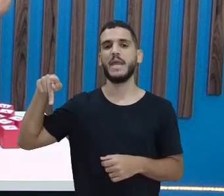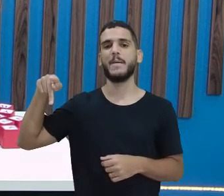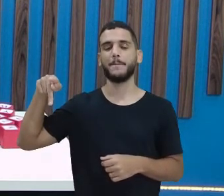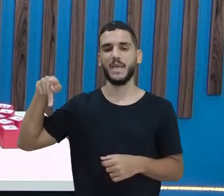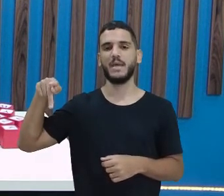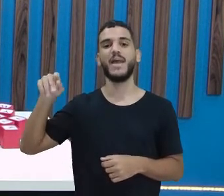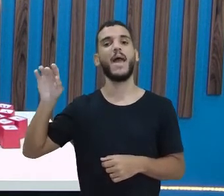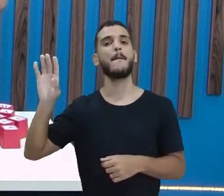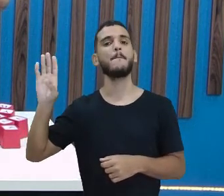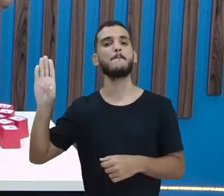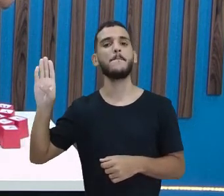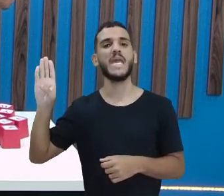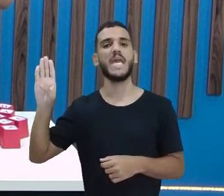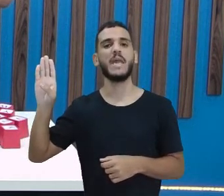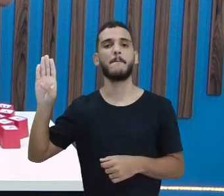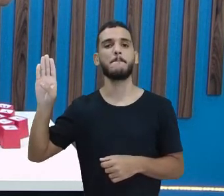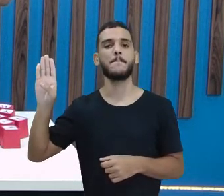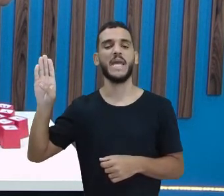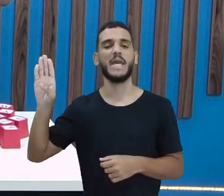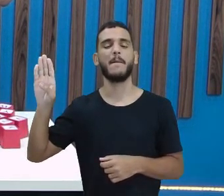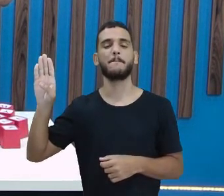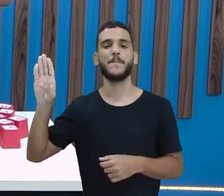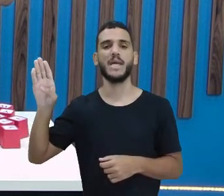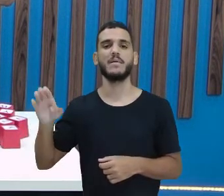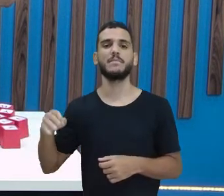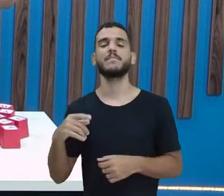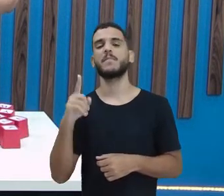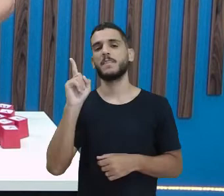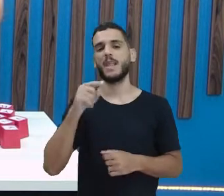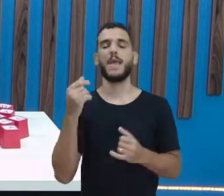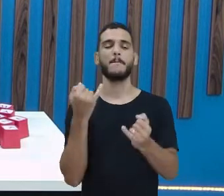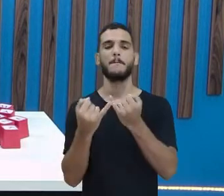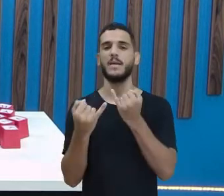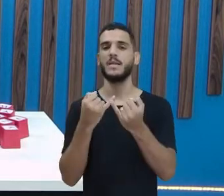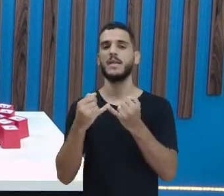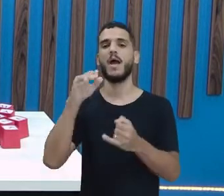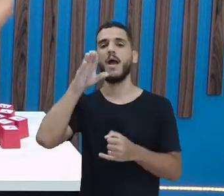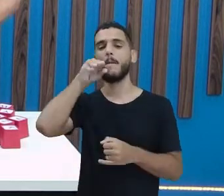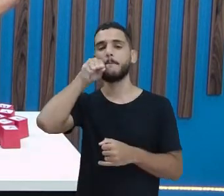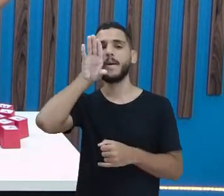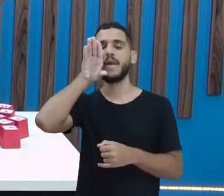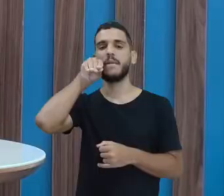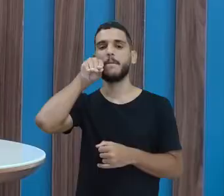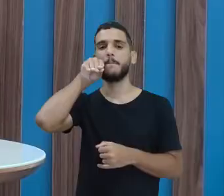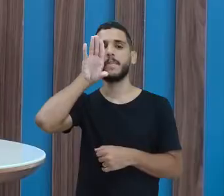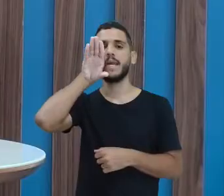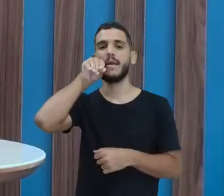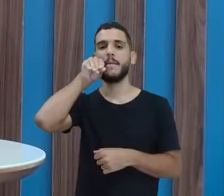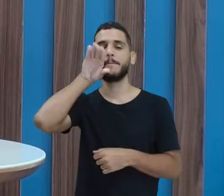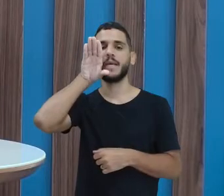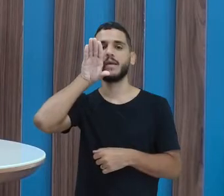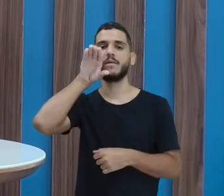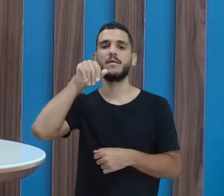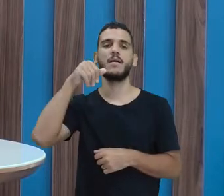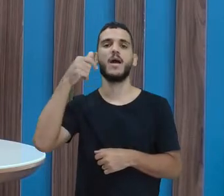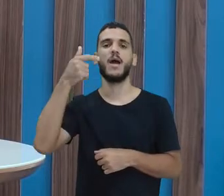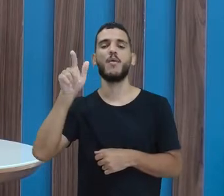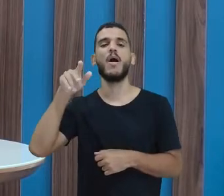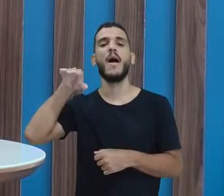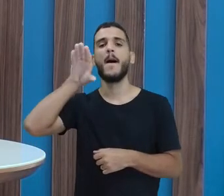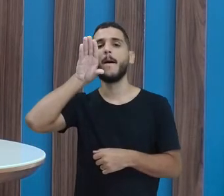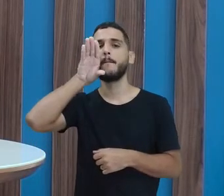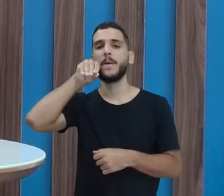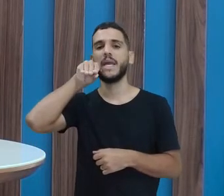pã. E a letra B, bã, bã. Lá no início da alfabetização, não é, professora Esté?